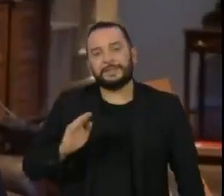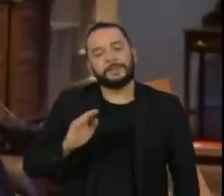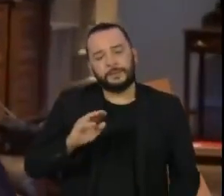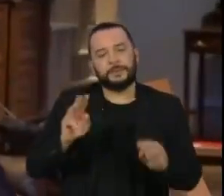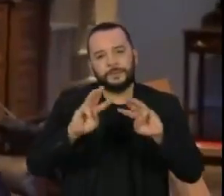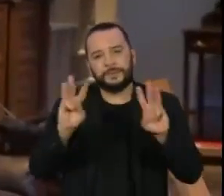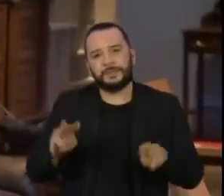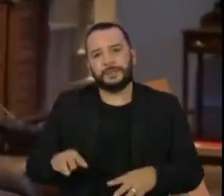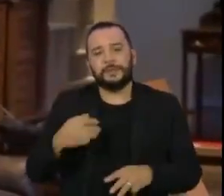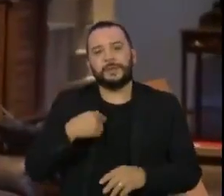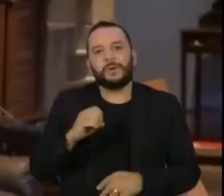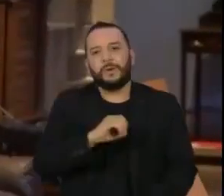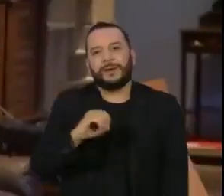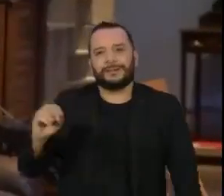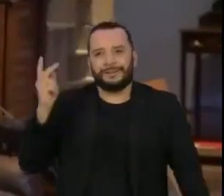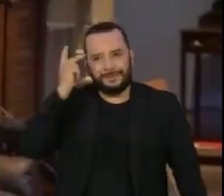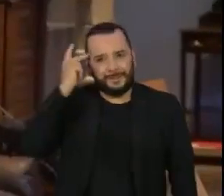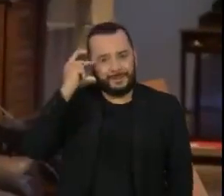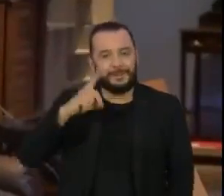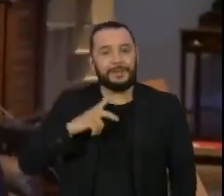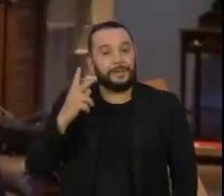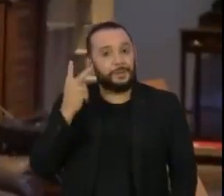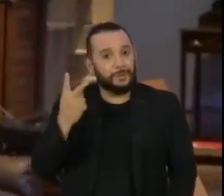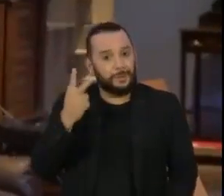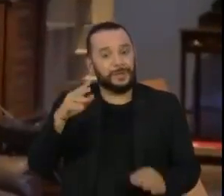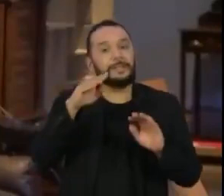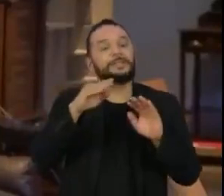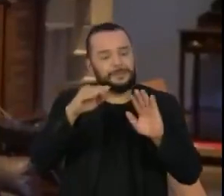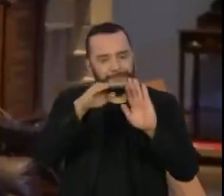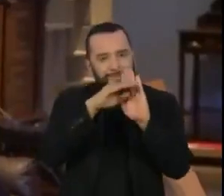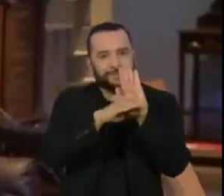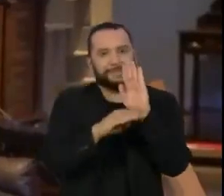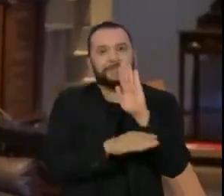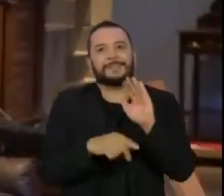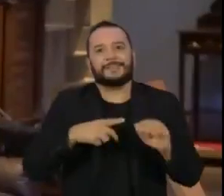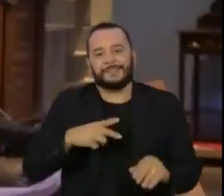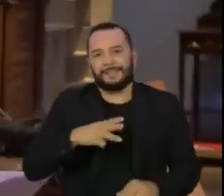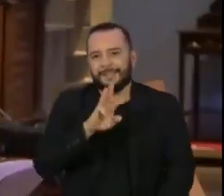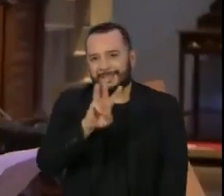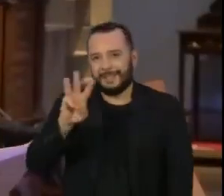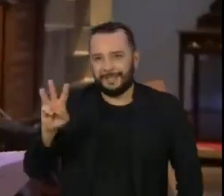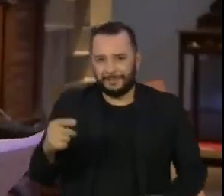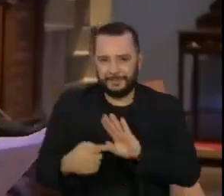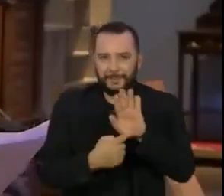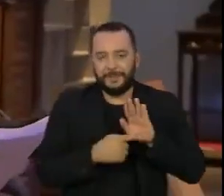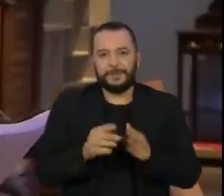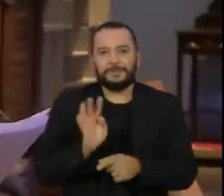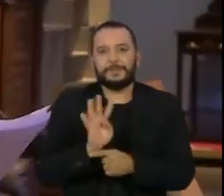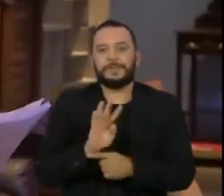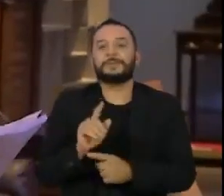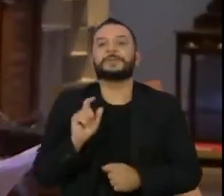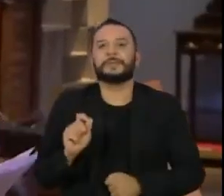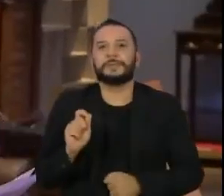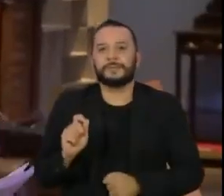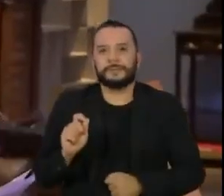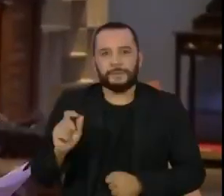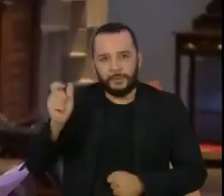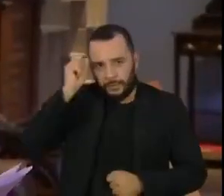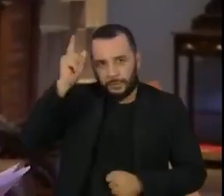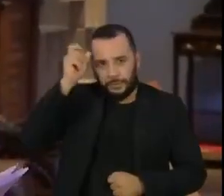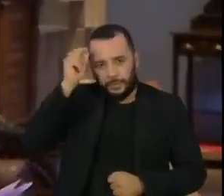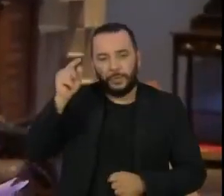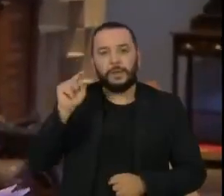São Paulo. São dois eventos, duas programações que já estão disponíveis no site, já aparece aqui no vídeo, que é cultura